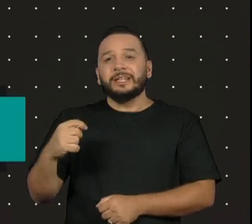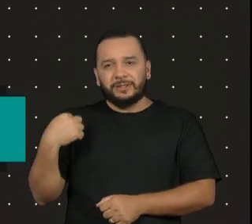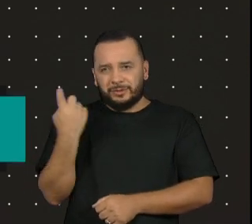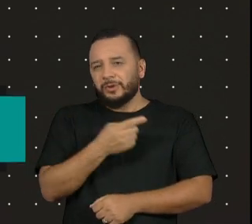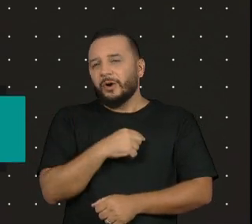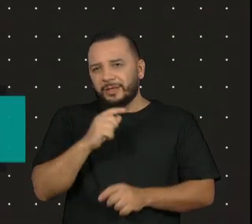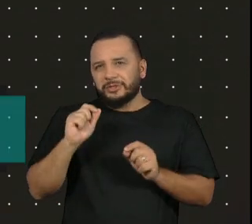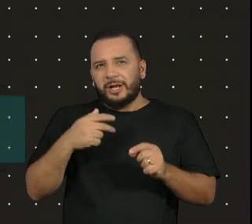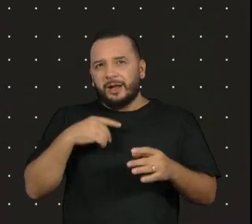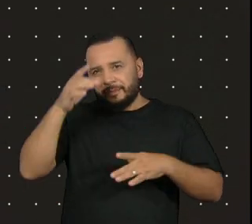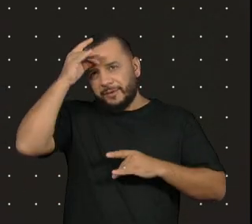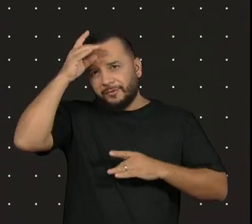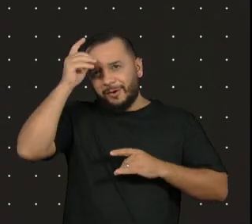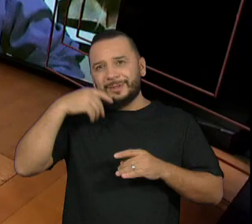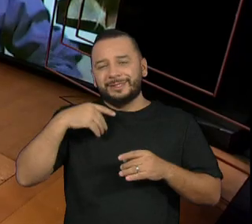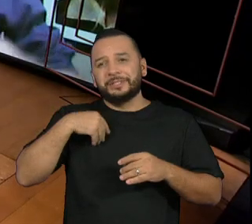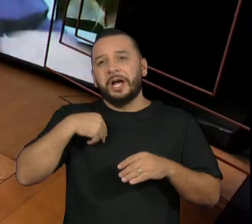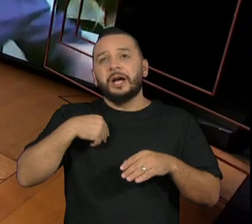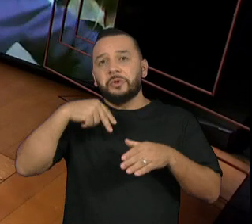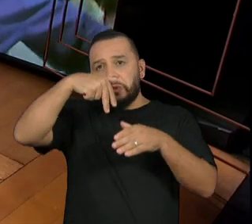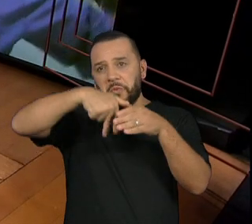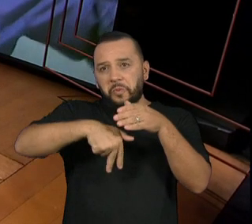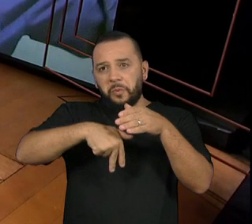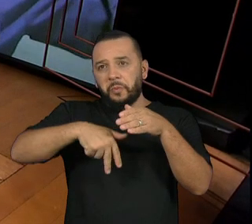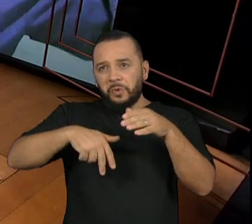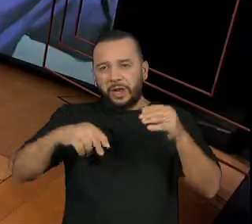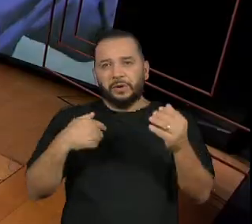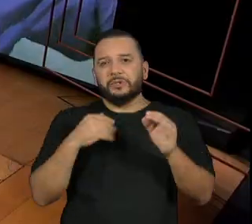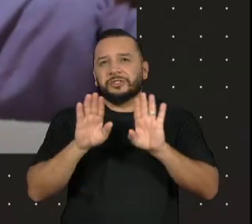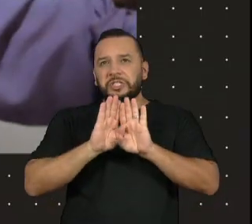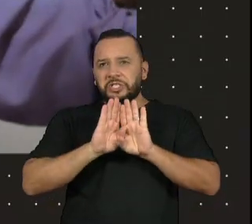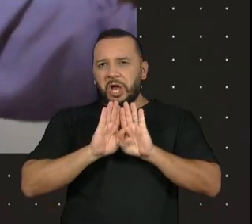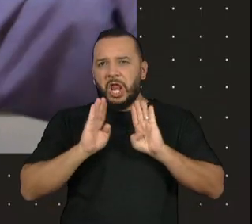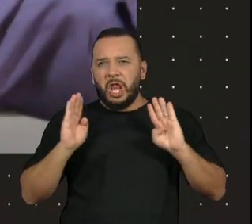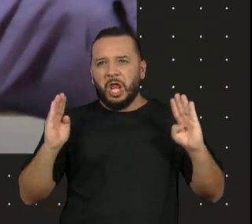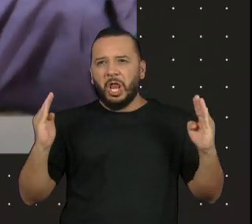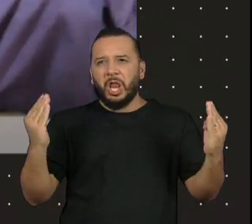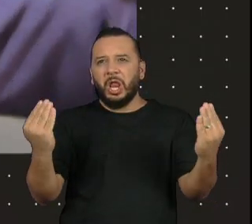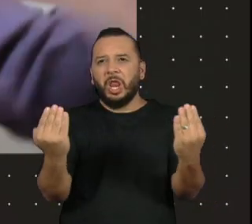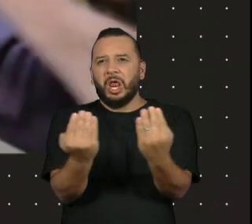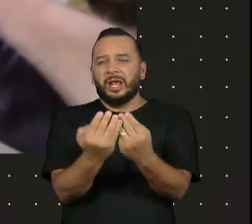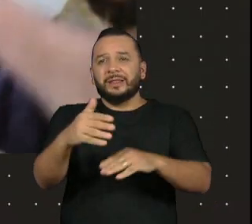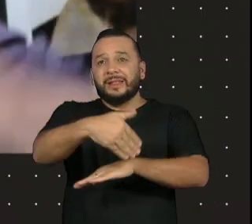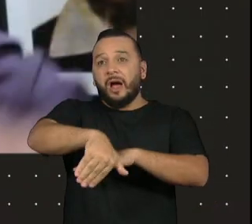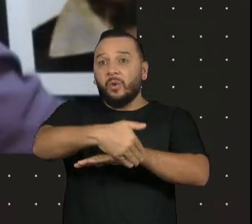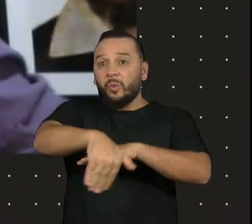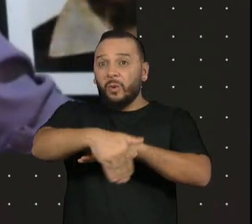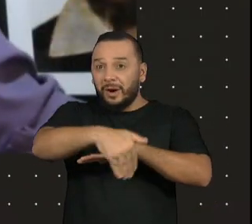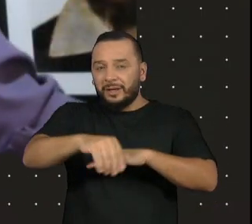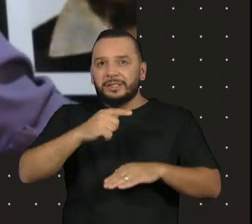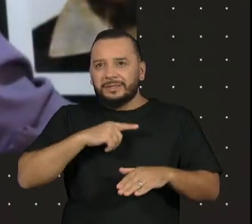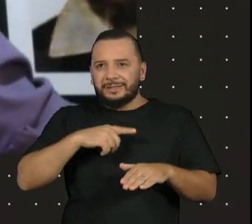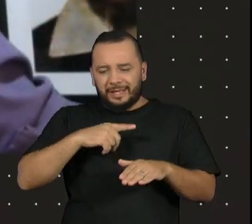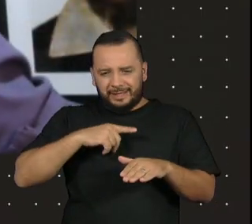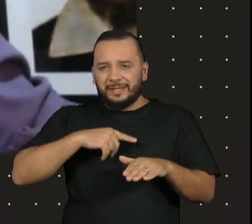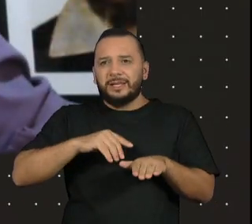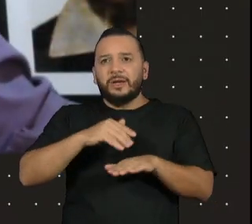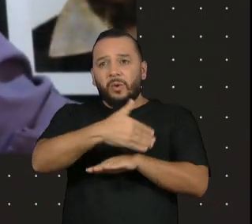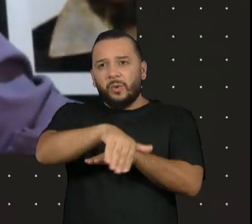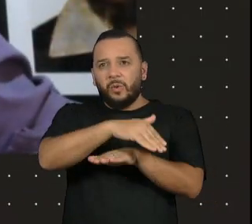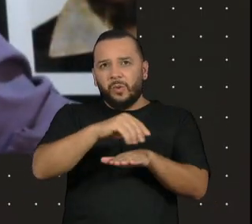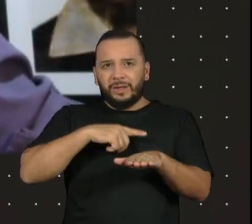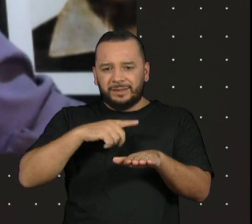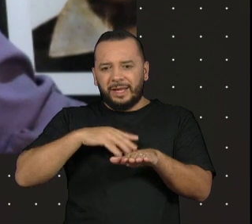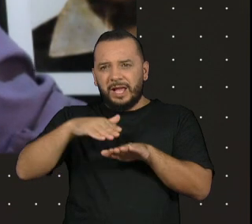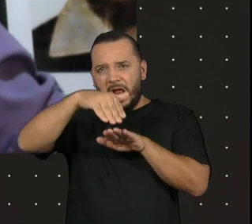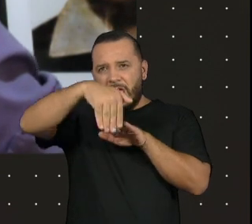Pomada se chamava Lá em Barulhos. E era uma cratera que abriu no meio da rua, e a gente fazia dois clowns brincando um pouco,